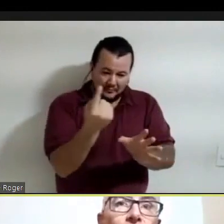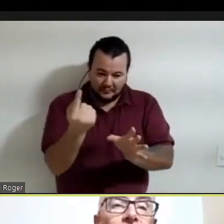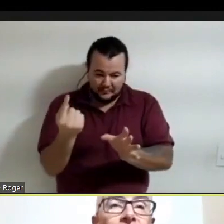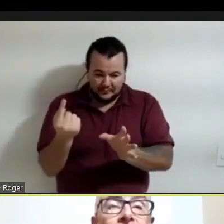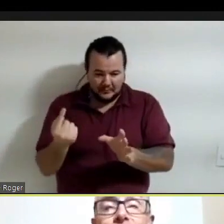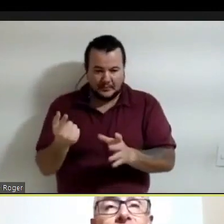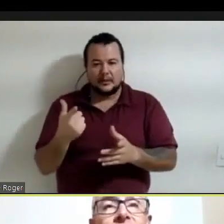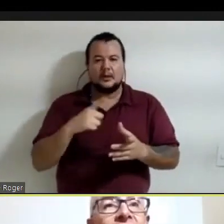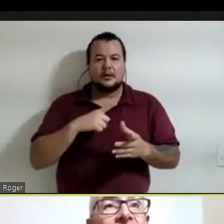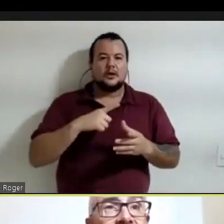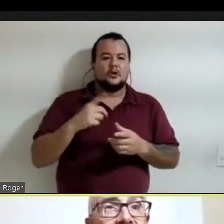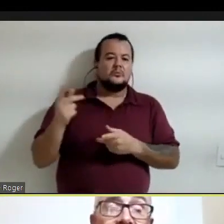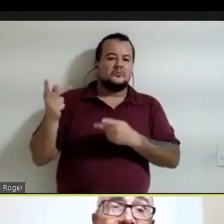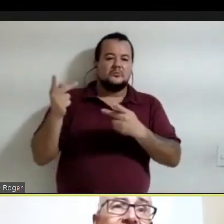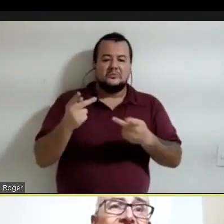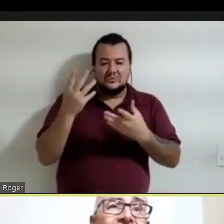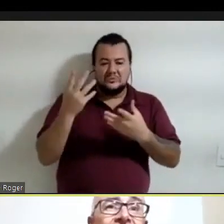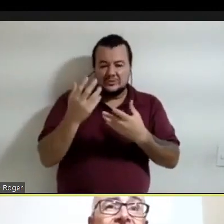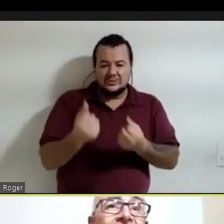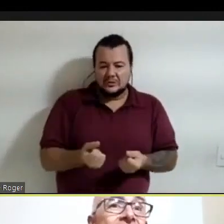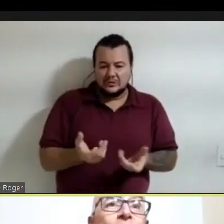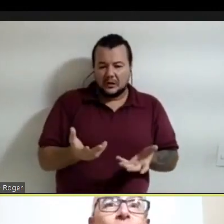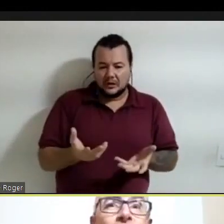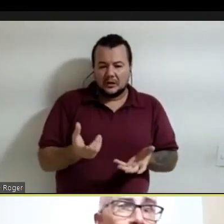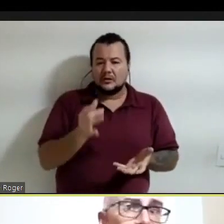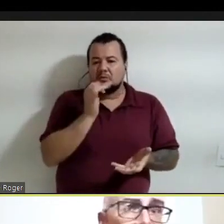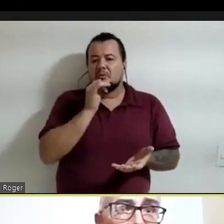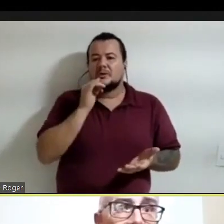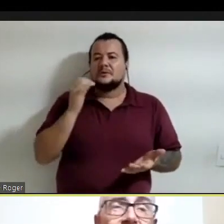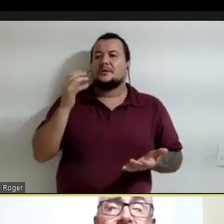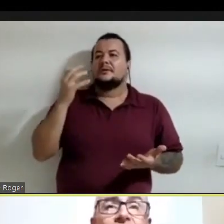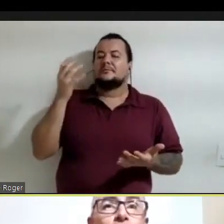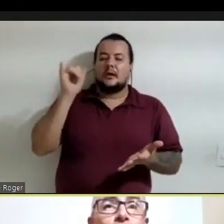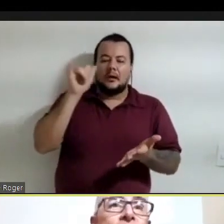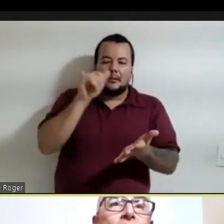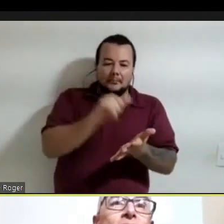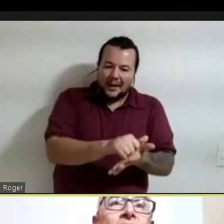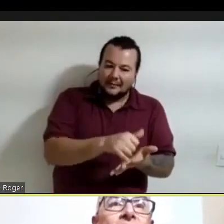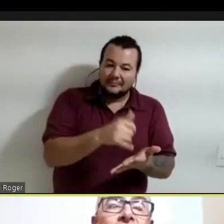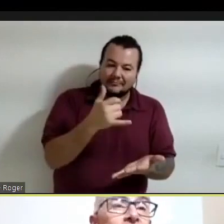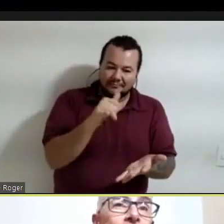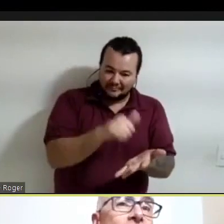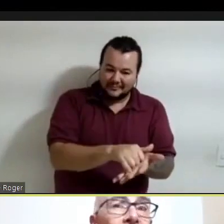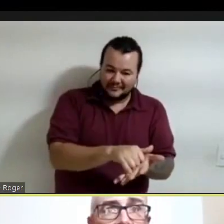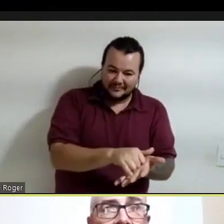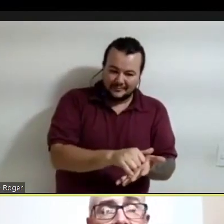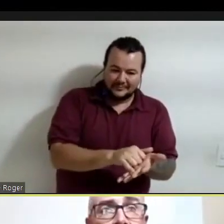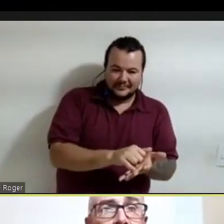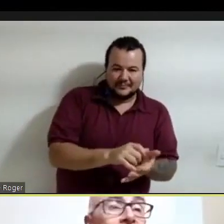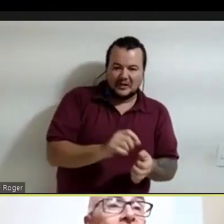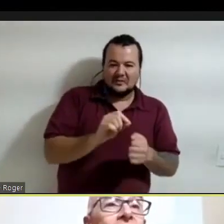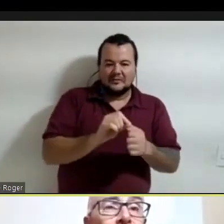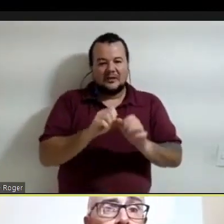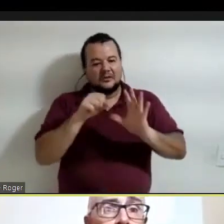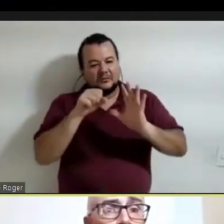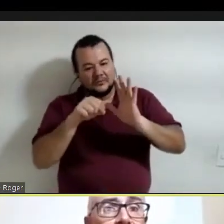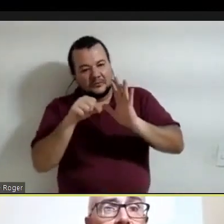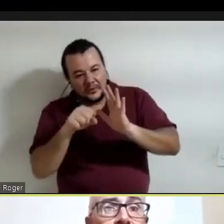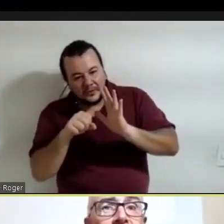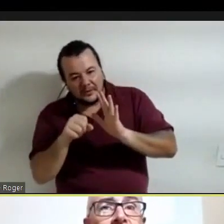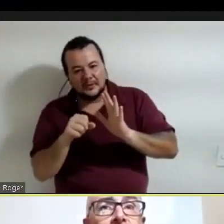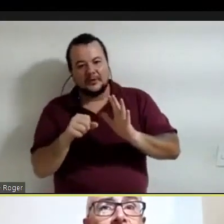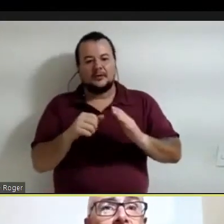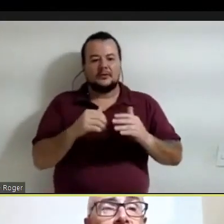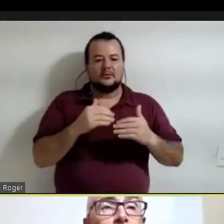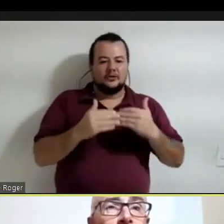aplicativo de R, fazer uns vídeos de R e processar um data set muito grande. Os arquitetos por